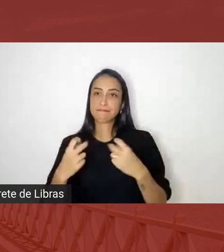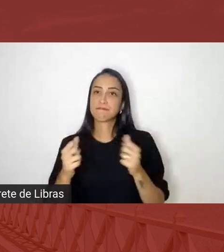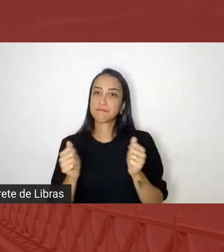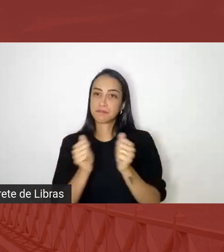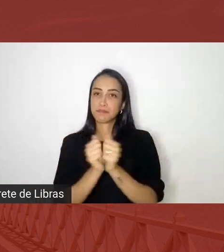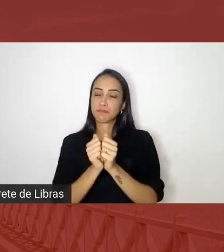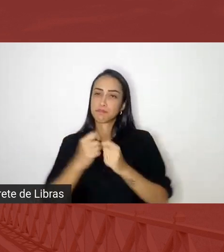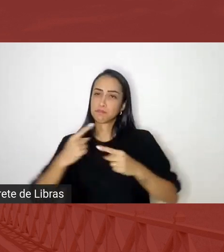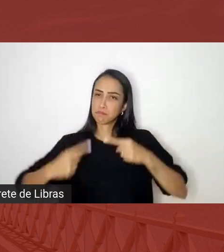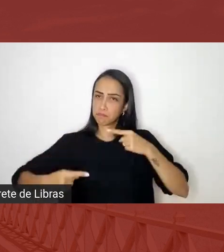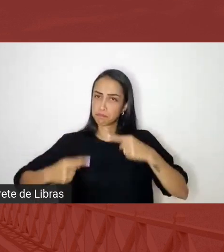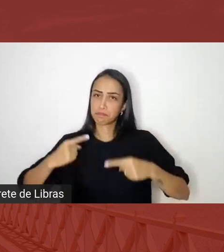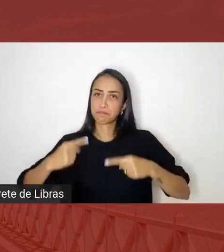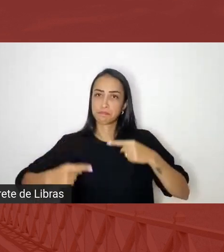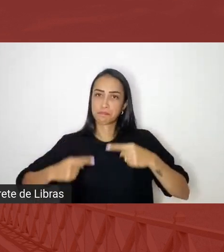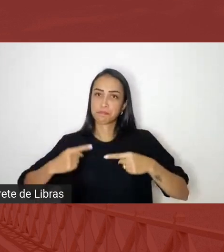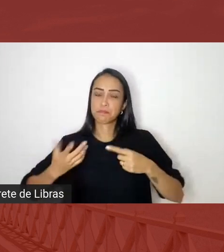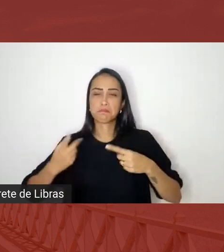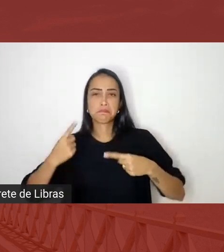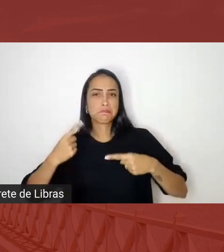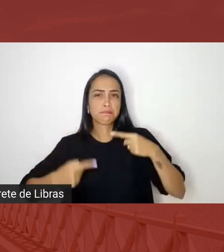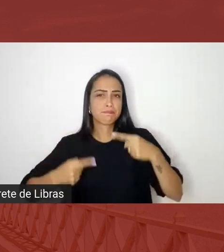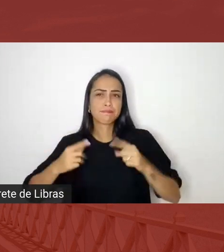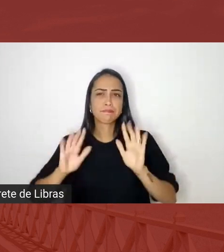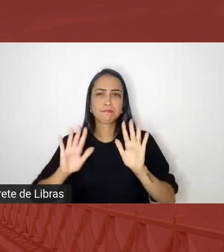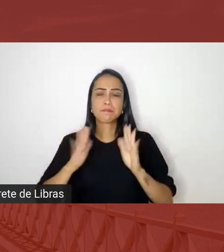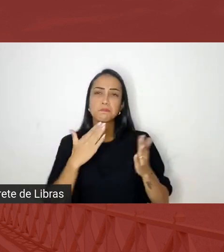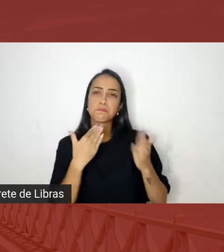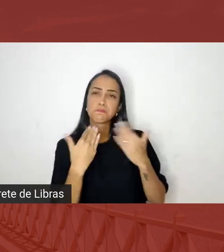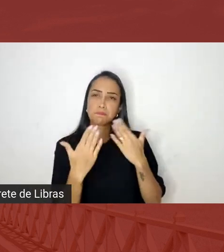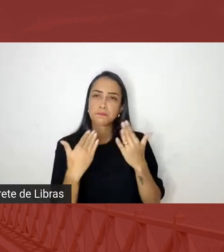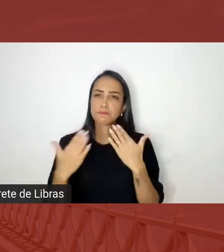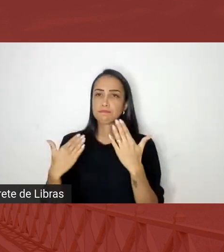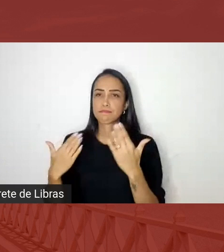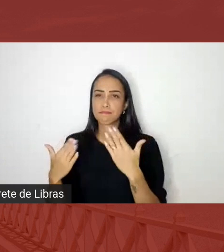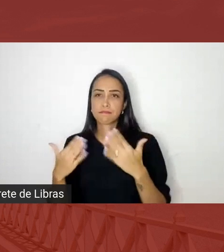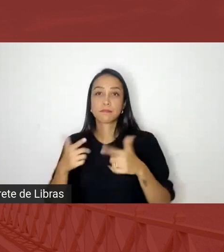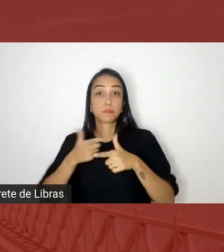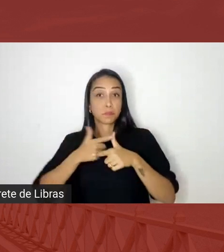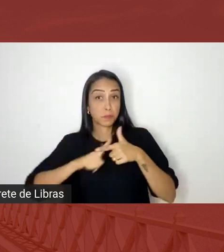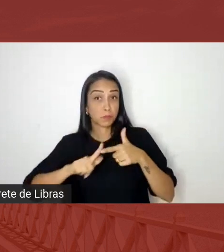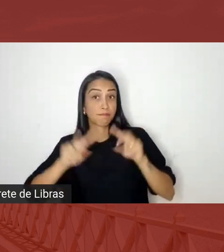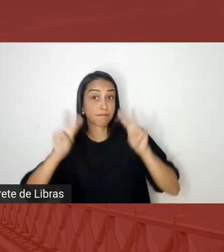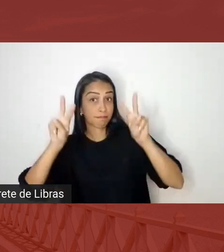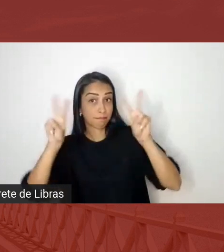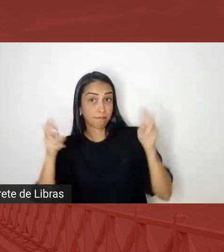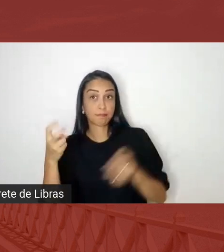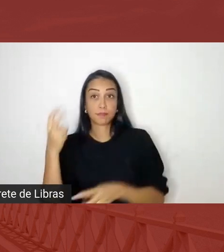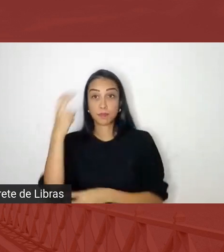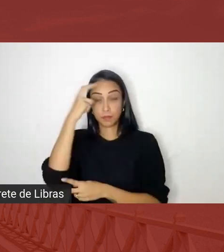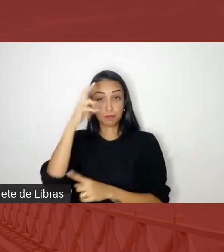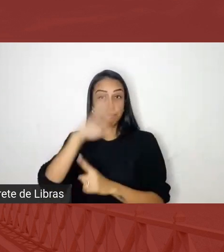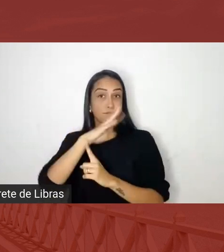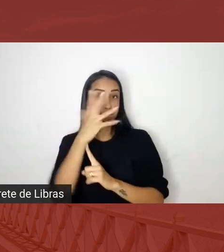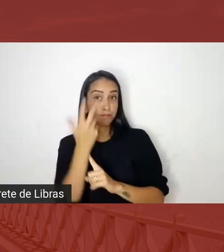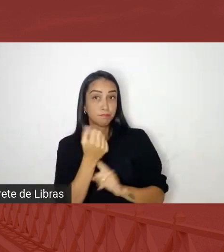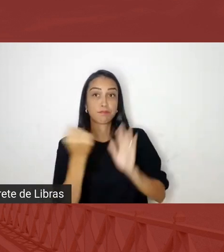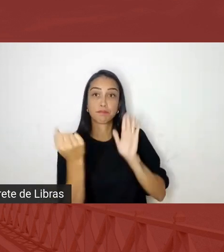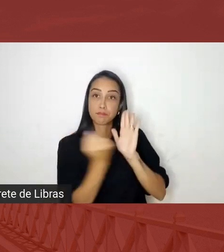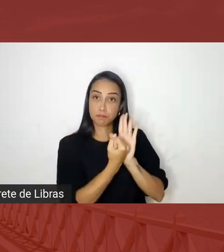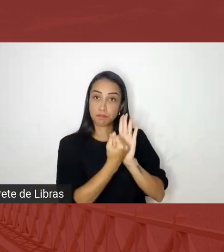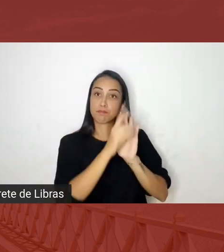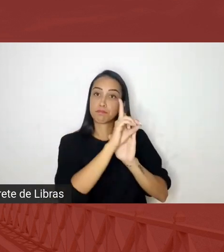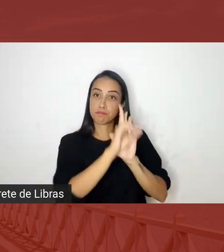discutindo discutindo não conversando sobre esse tema cultura arte patrimônio direitos humanos